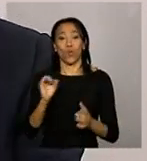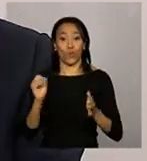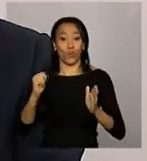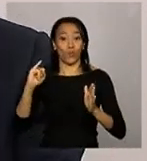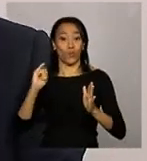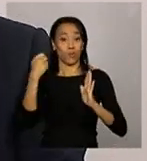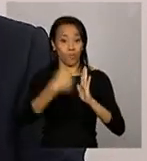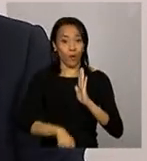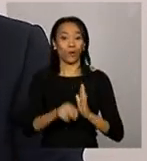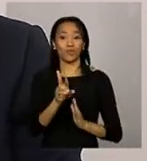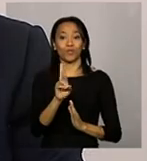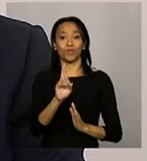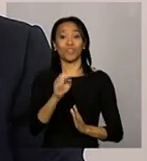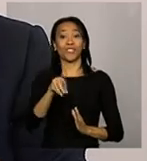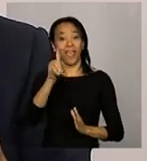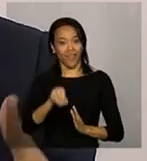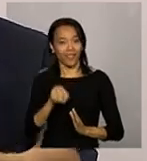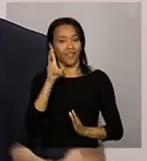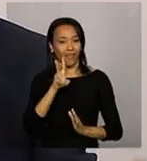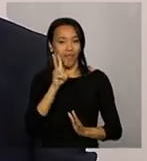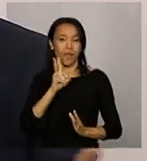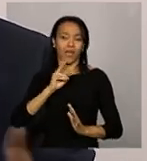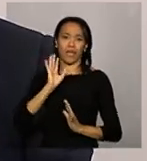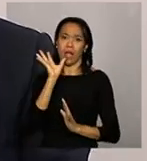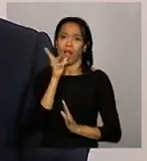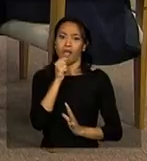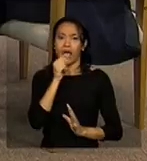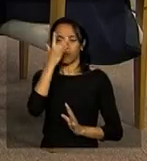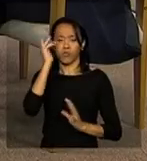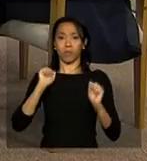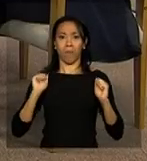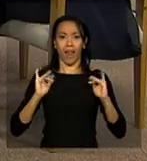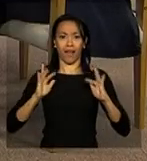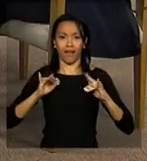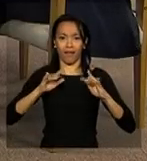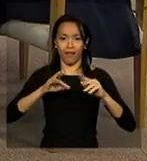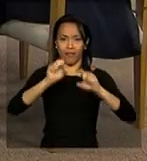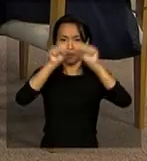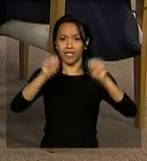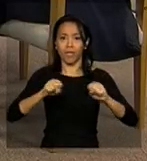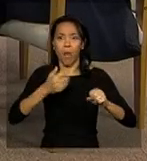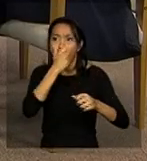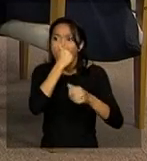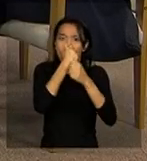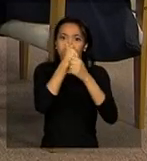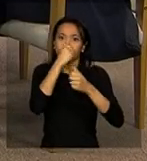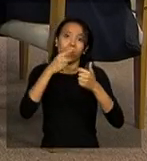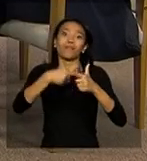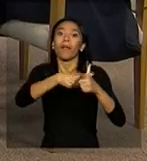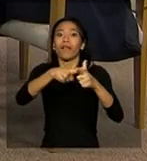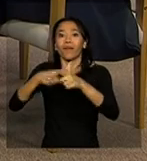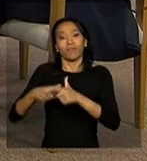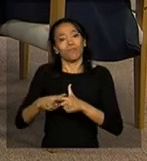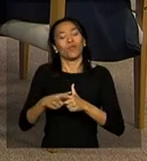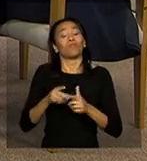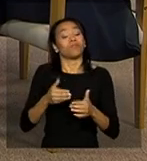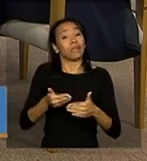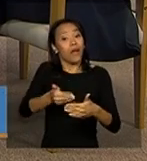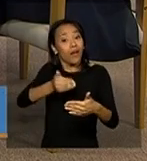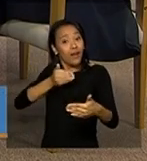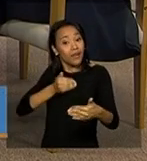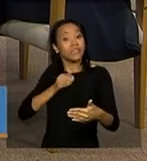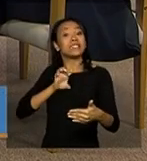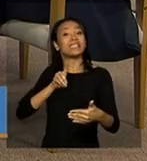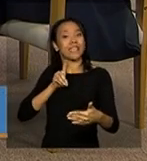ali para a última hora, congestiona o sistema, aquela complicação. Então, quanto mais cedo, melhor, porque haverá a